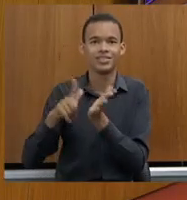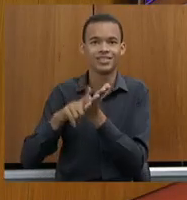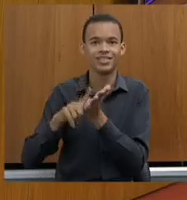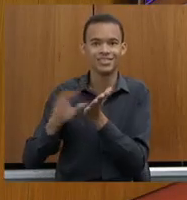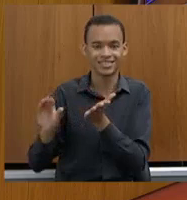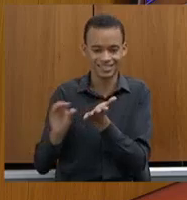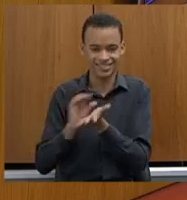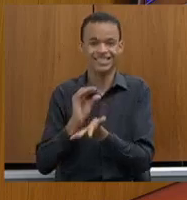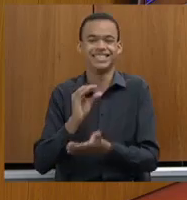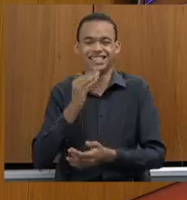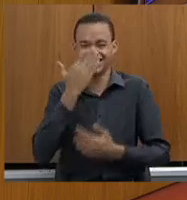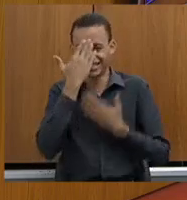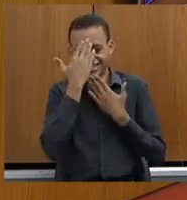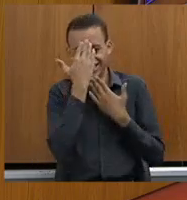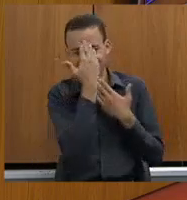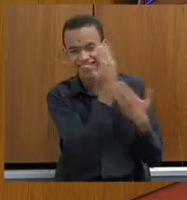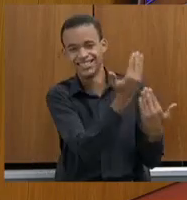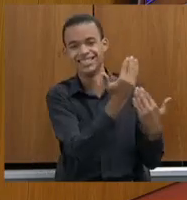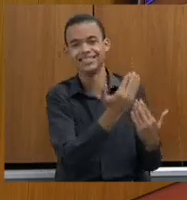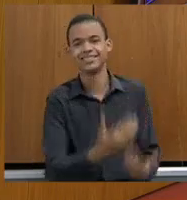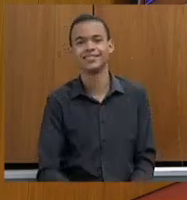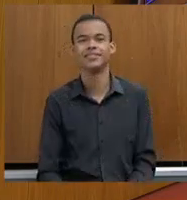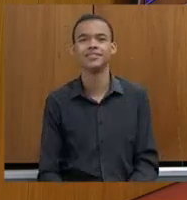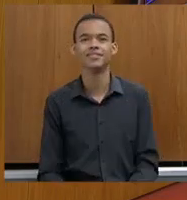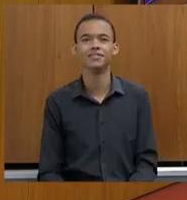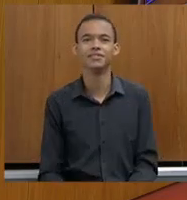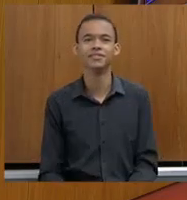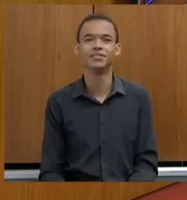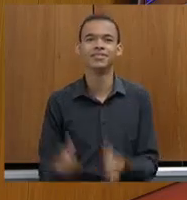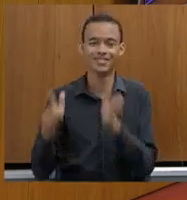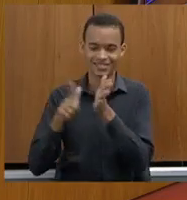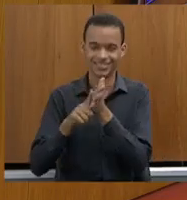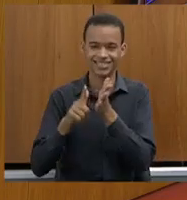obrigada. Me entregou ainda.